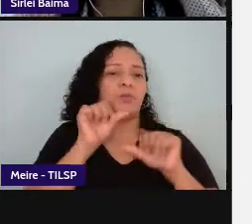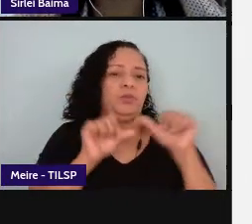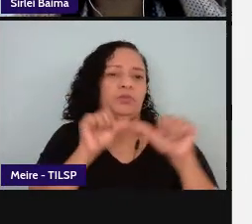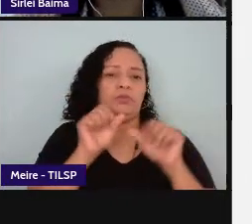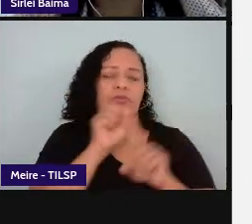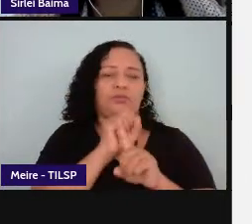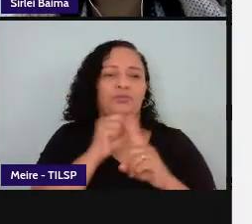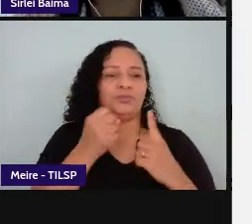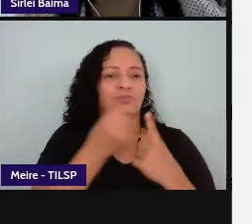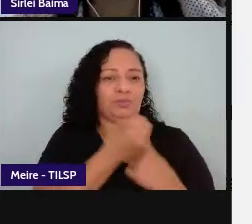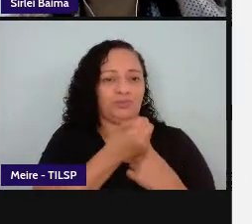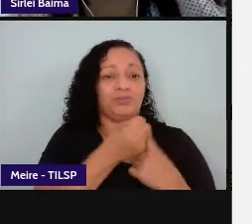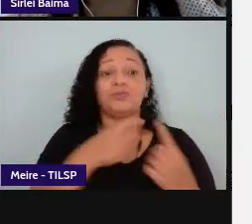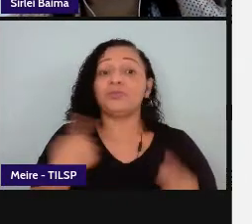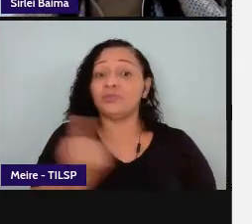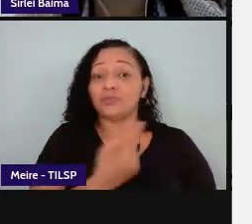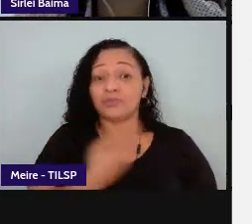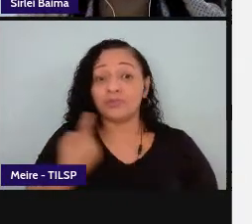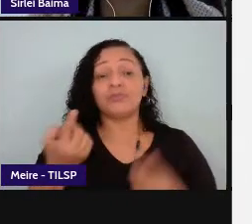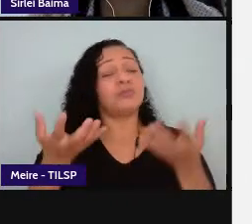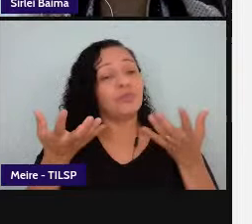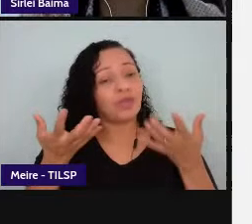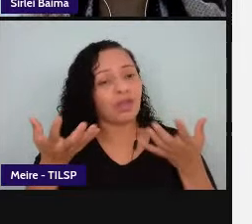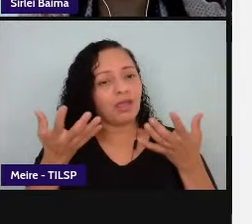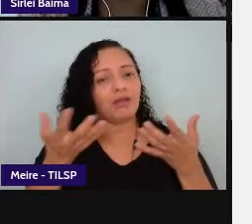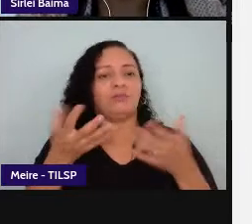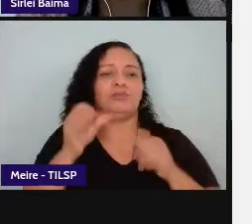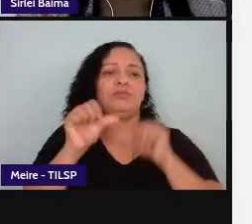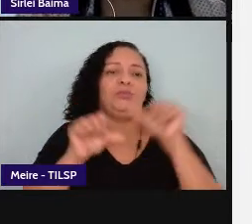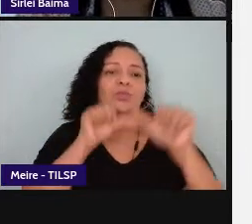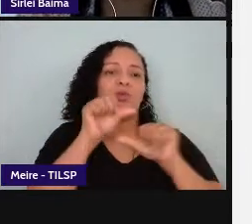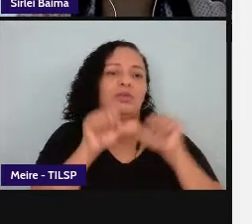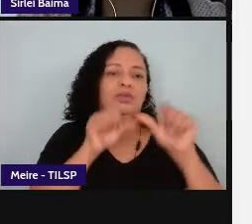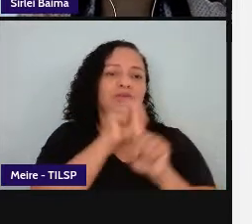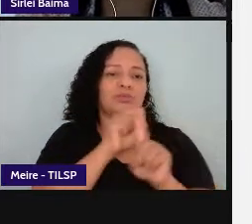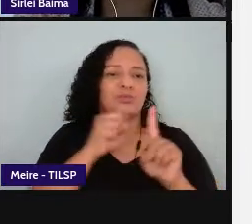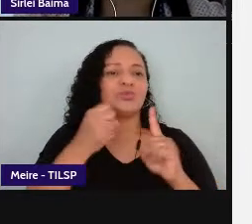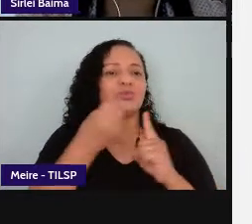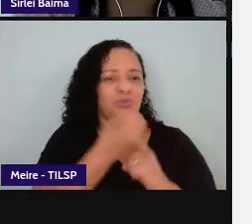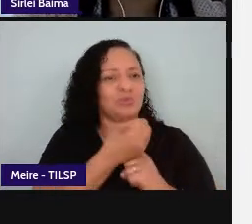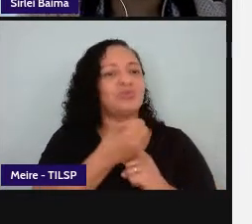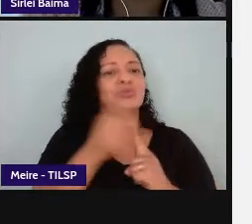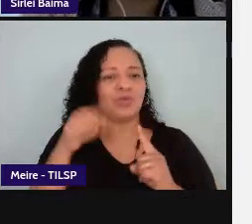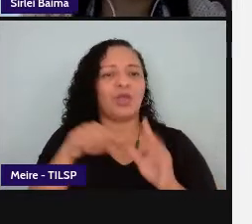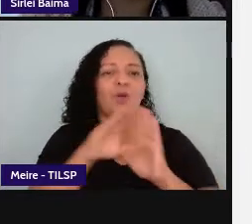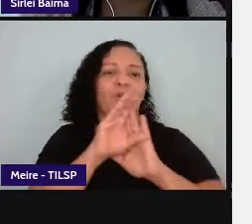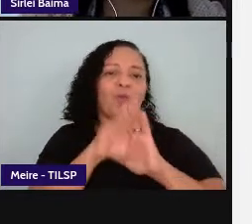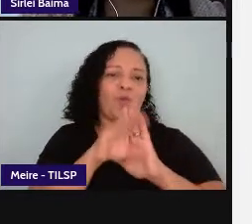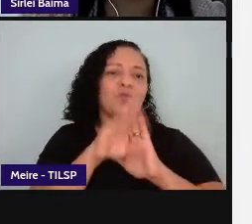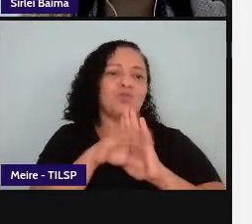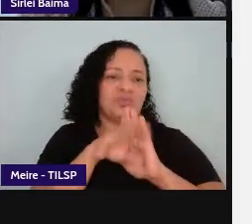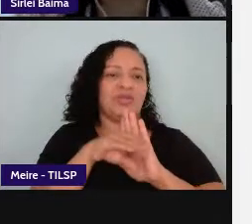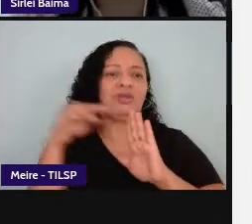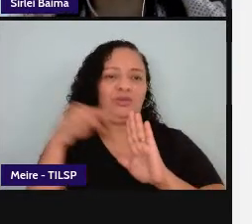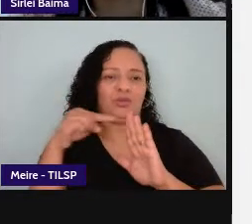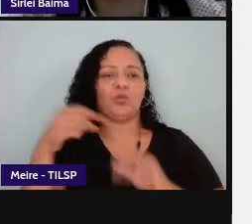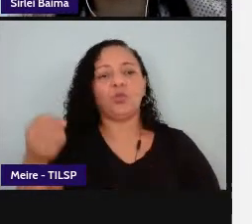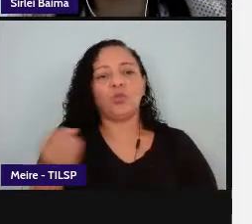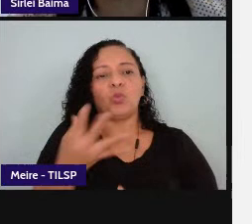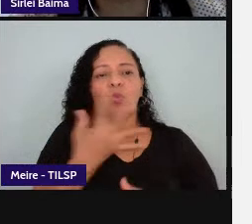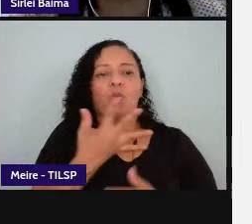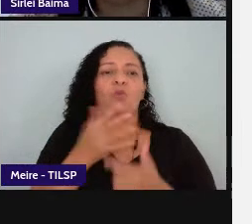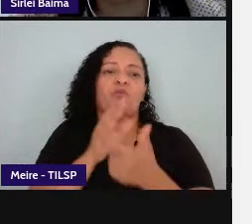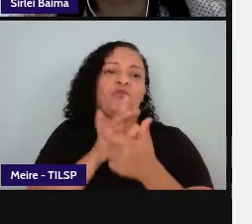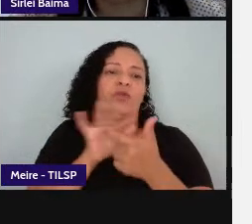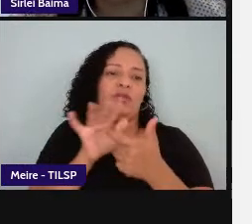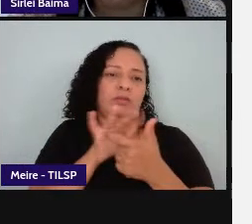então a gente busca essa mudança social é isso que o conceito nos traz e esse conceito ele já vem permeando a